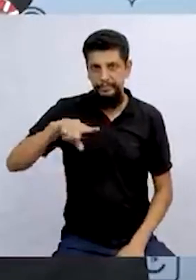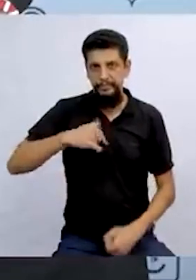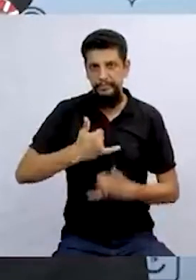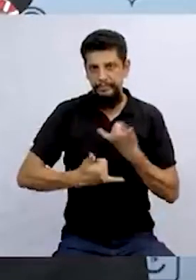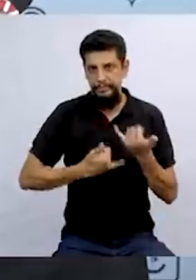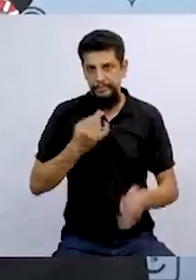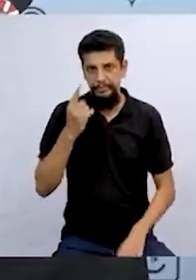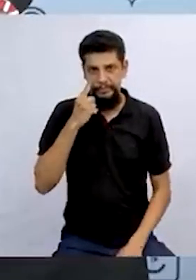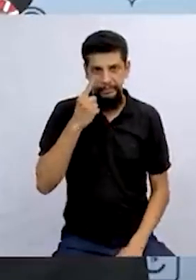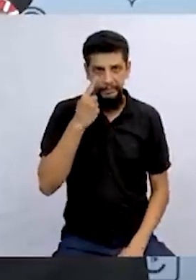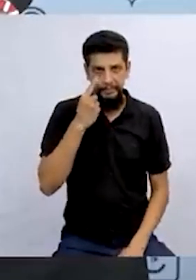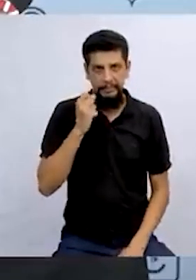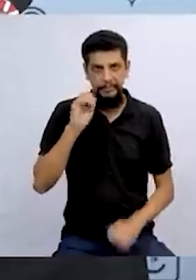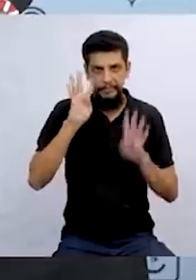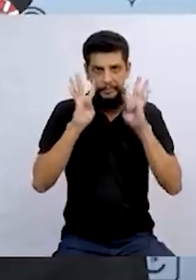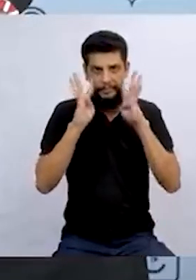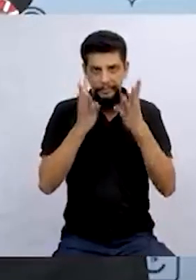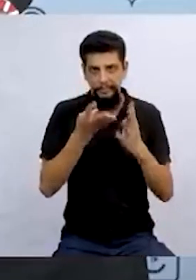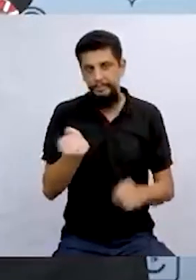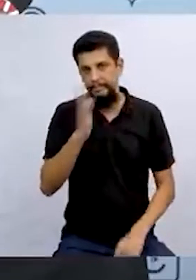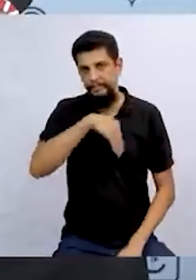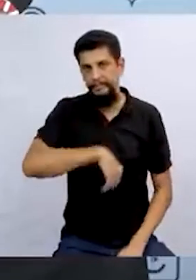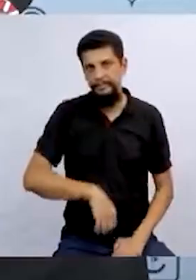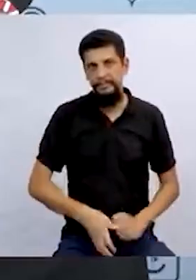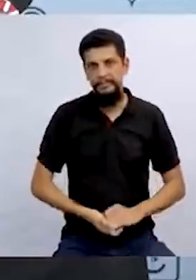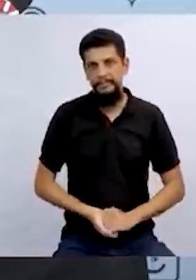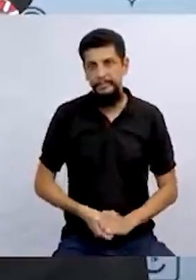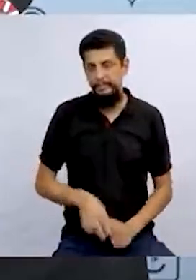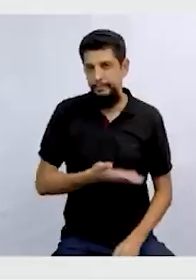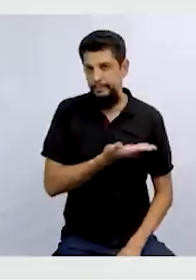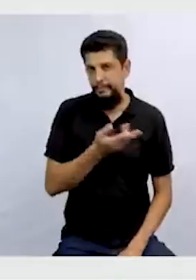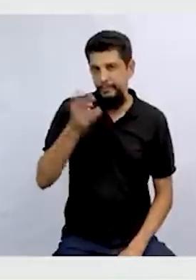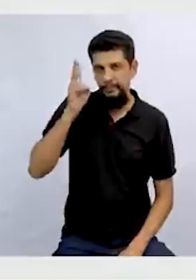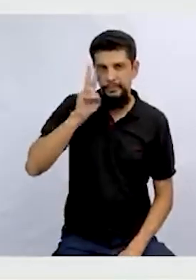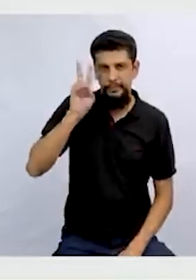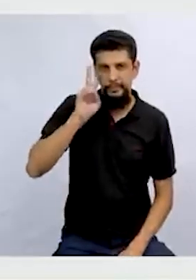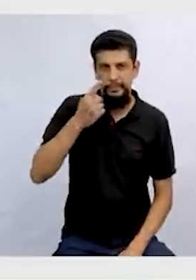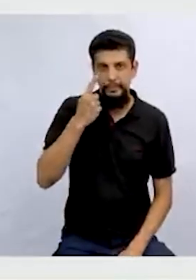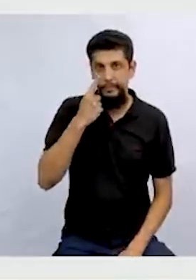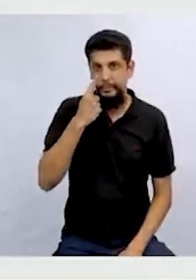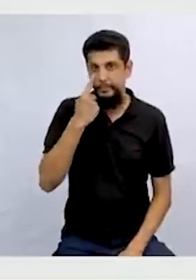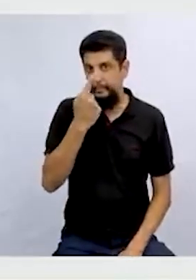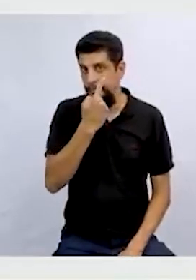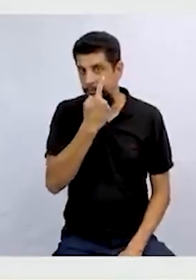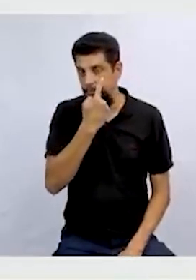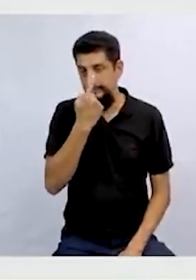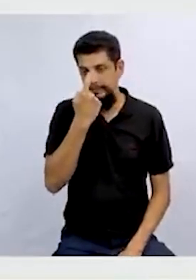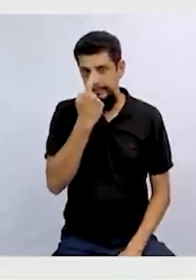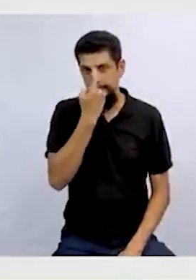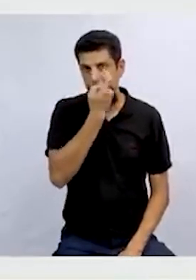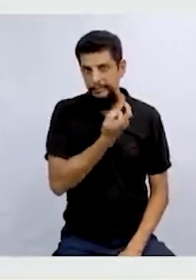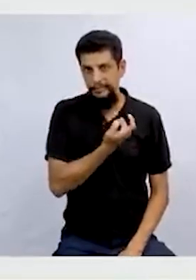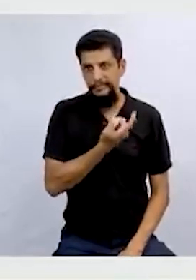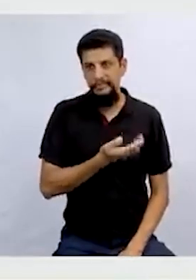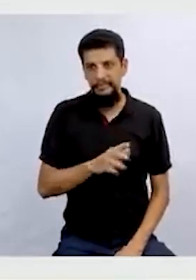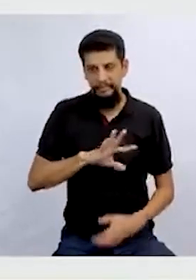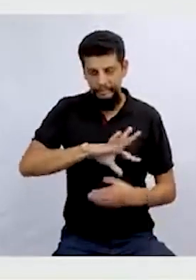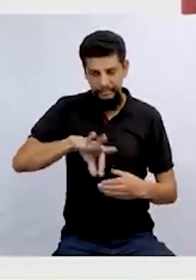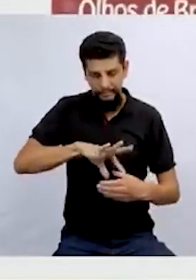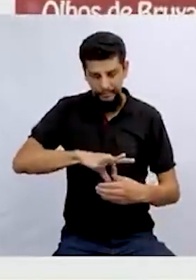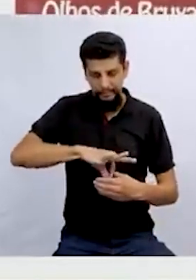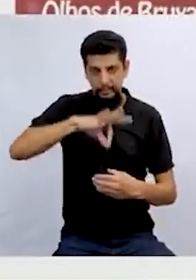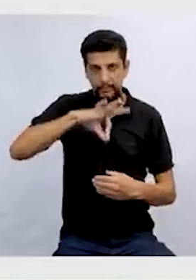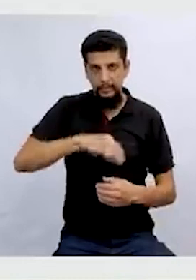uma rodada pra ver se você tá bem atento? Vamos lá. Lembra? Olhos de Bruxa. Vamos